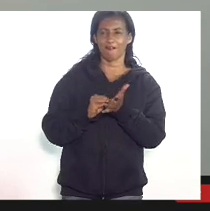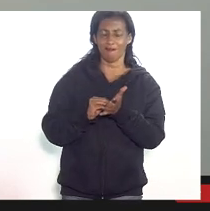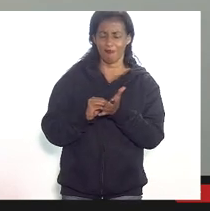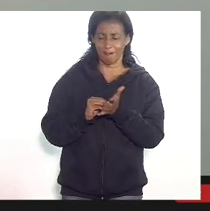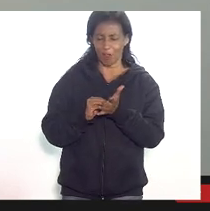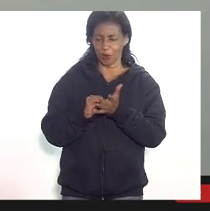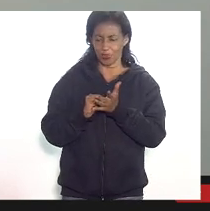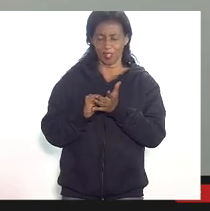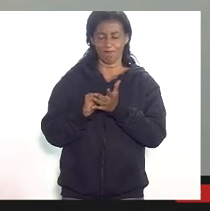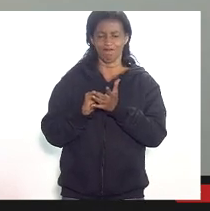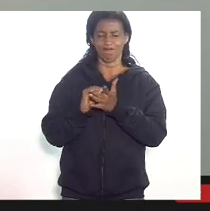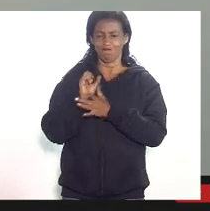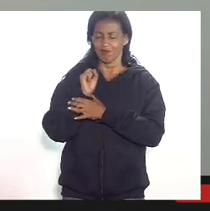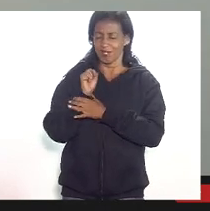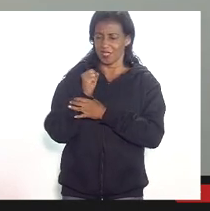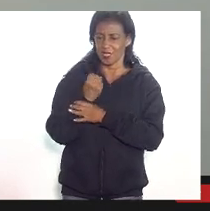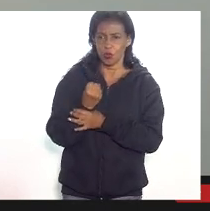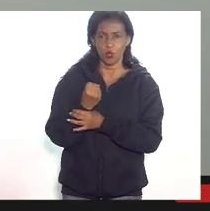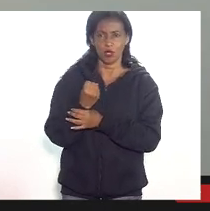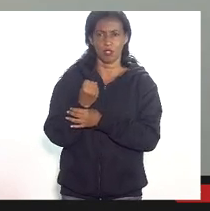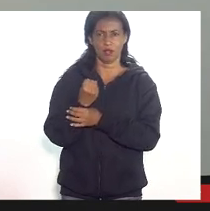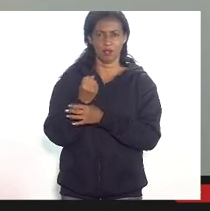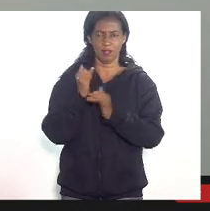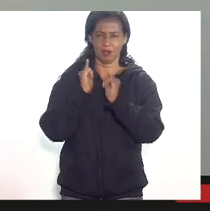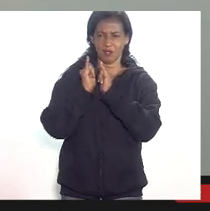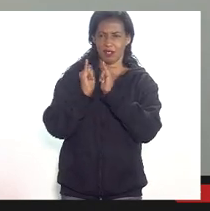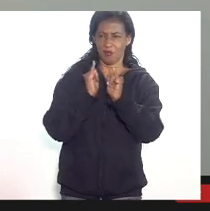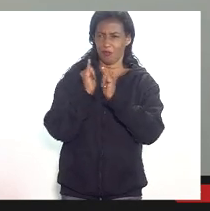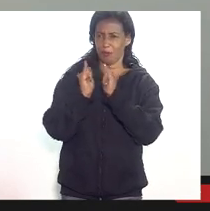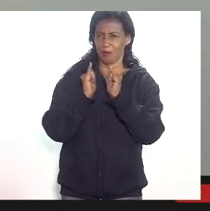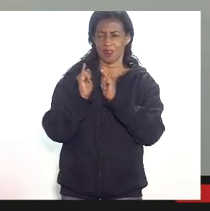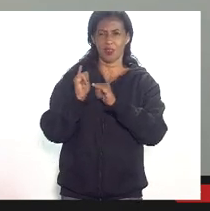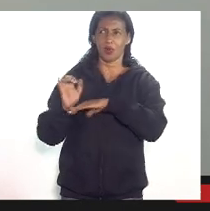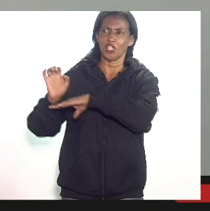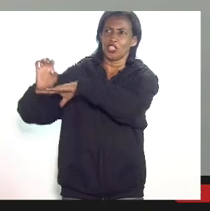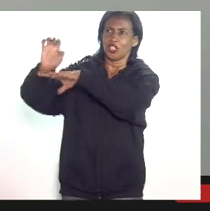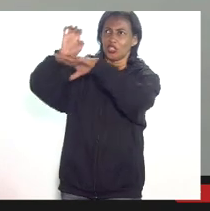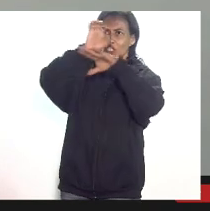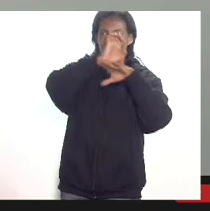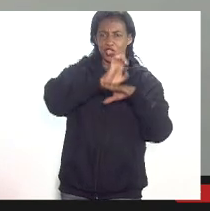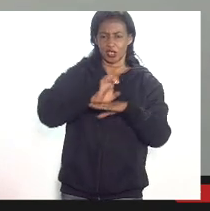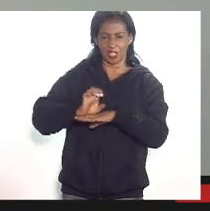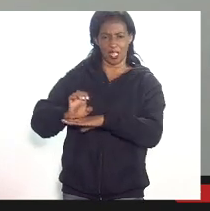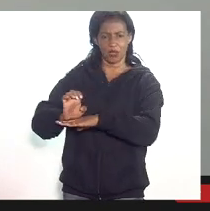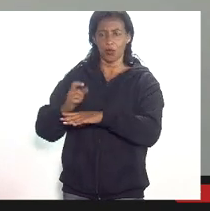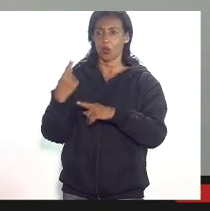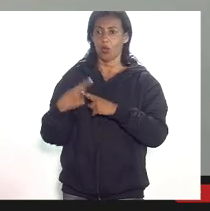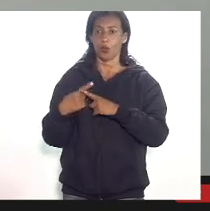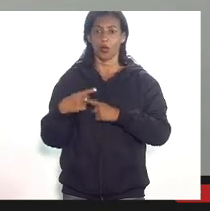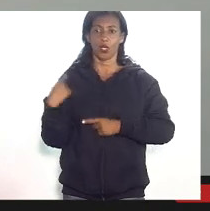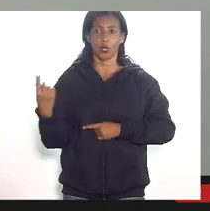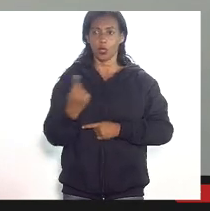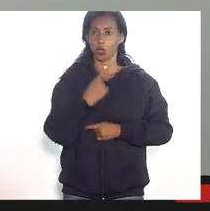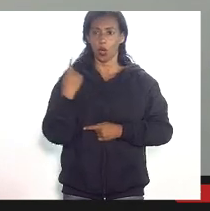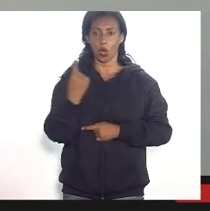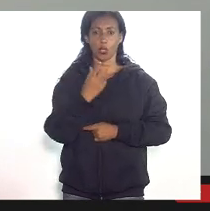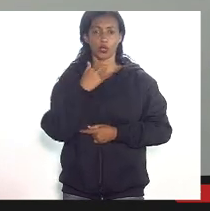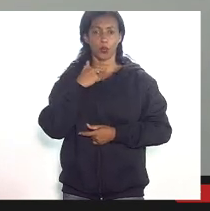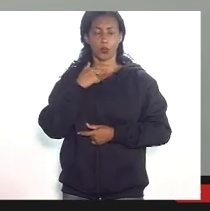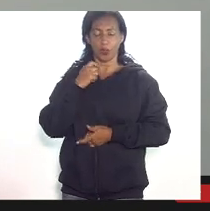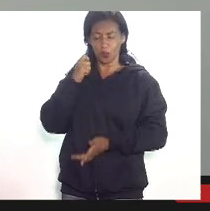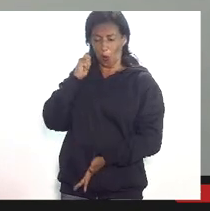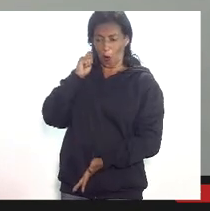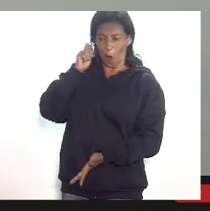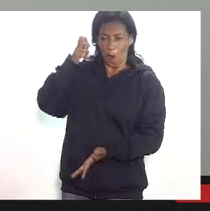tirou muita força do poder de fiscalização da CFAES dos outros estados porque nós não podemos diretamente constituir uma obrigação principal